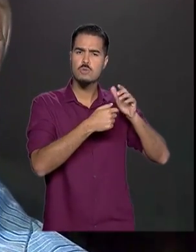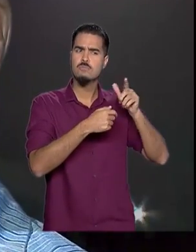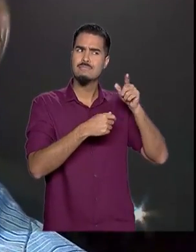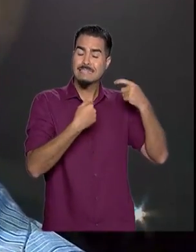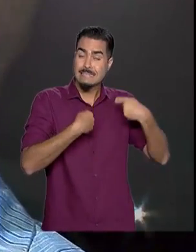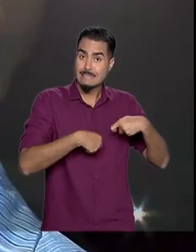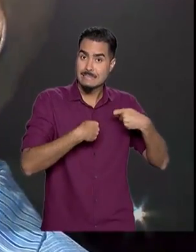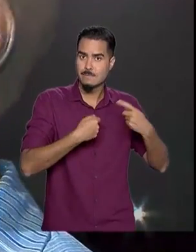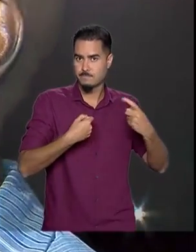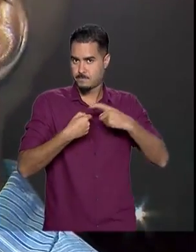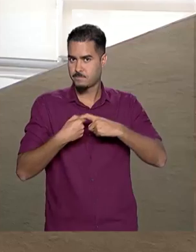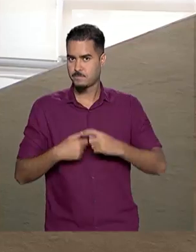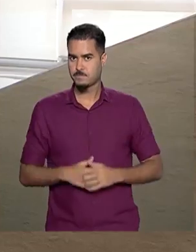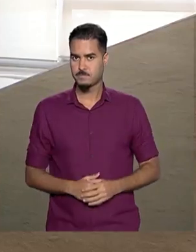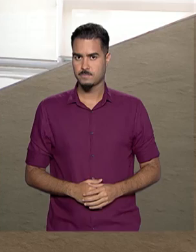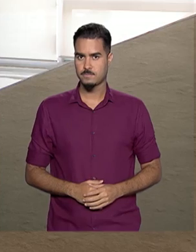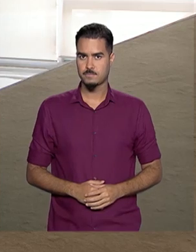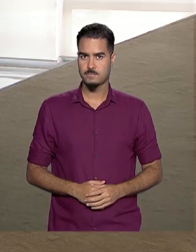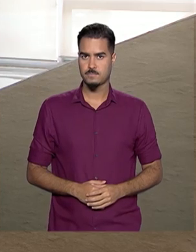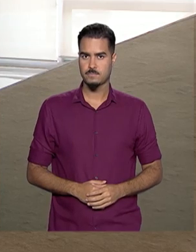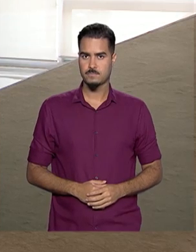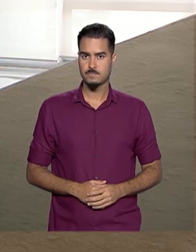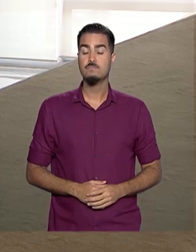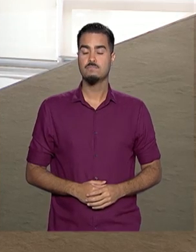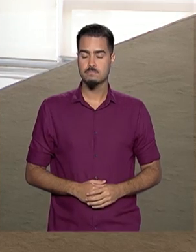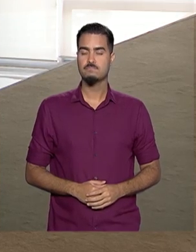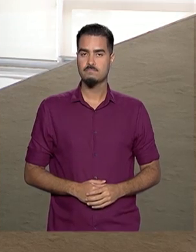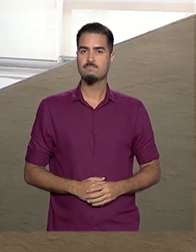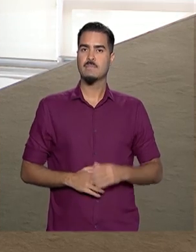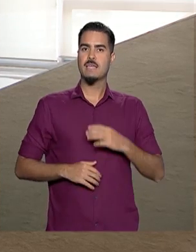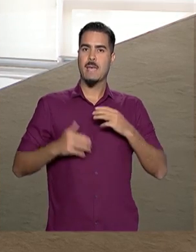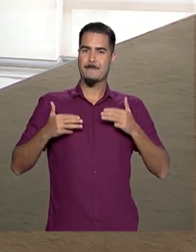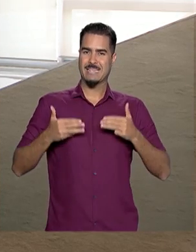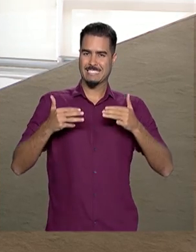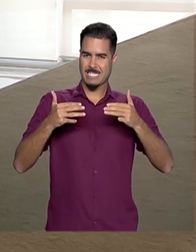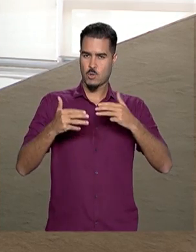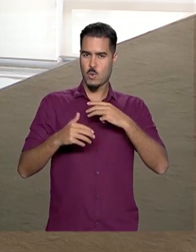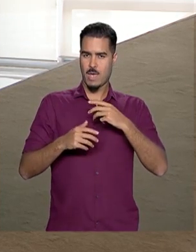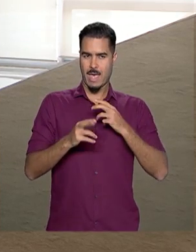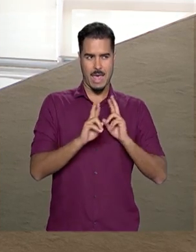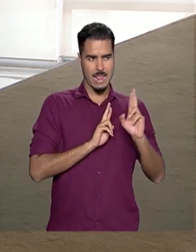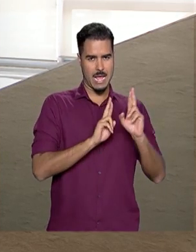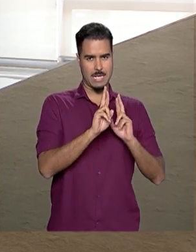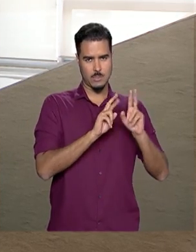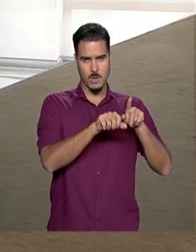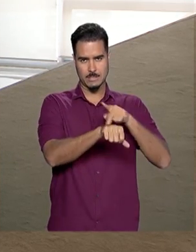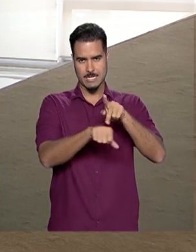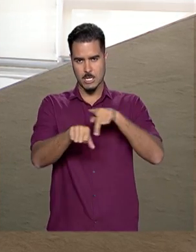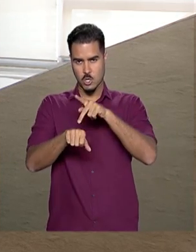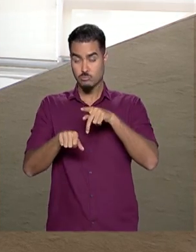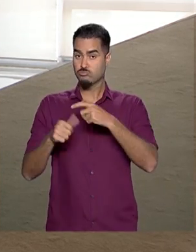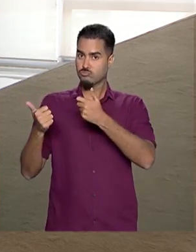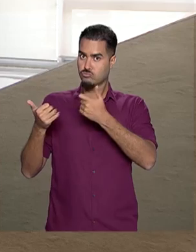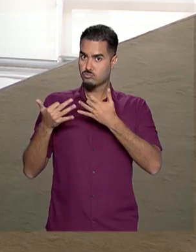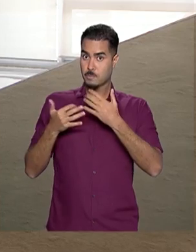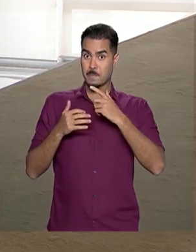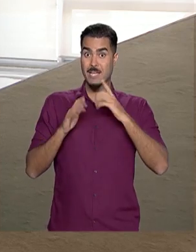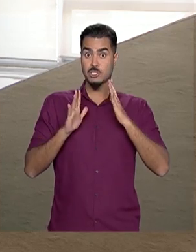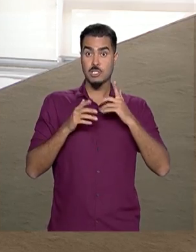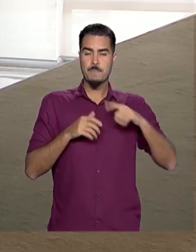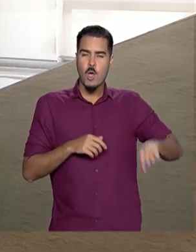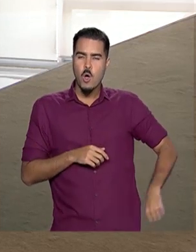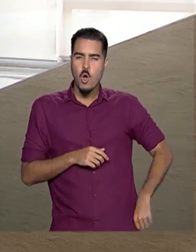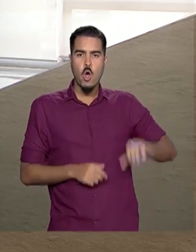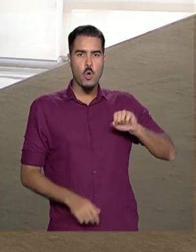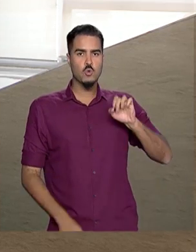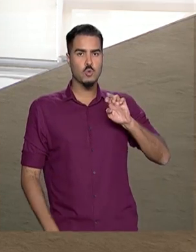realmente há necessidade. Ainda segundo o Ministério das Relações Exteriores, os outros consulados do Brasil na